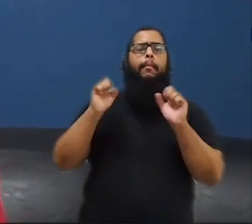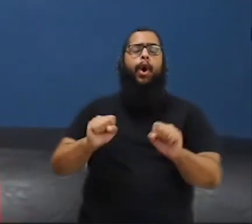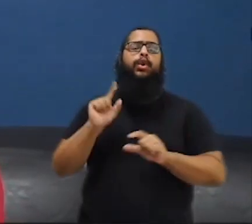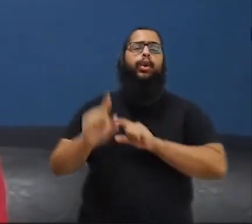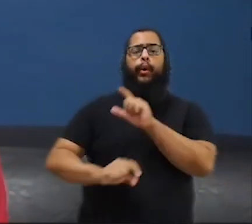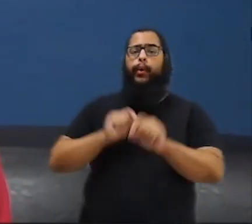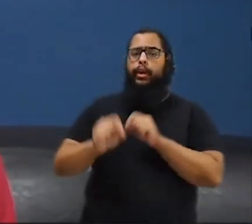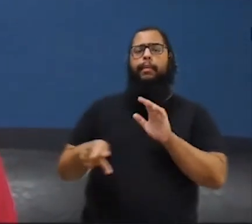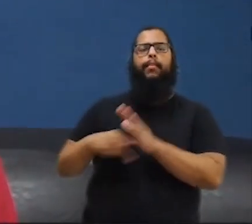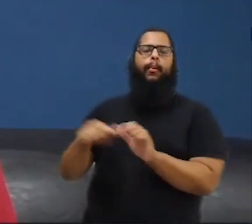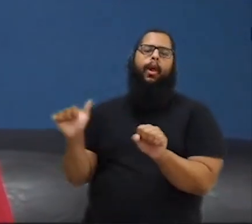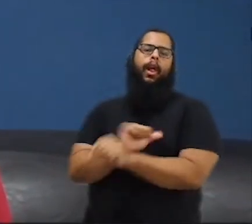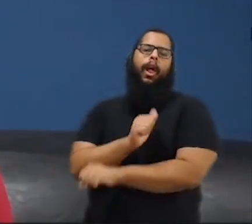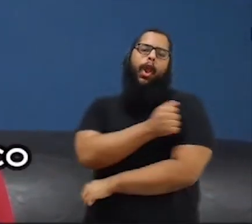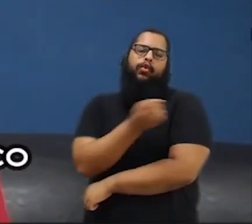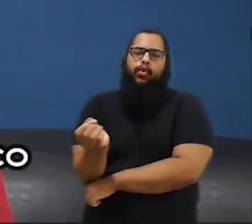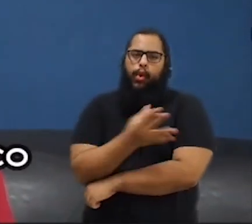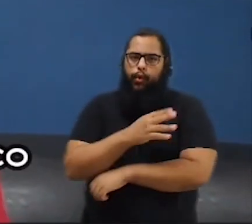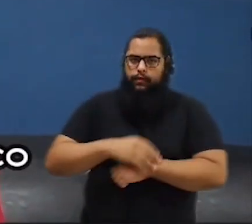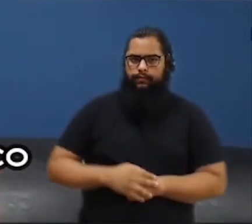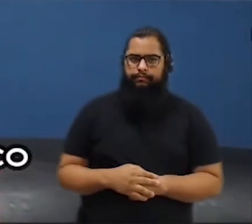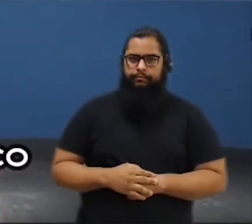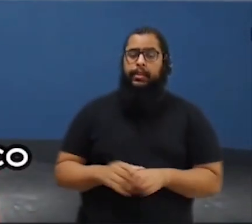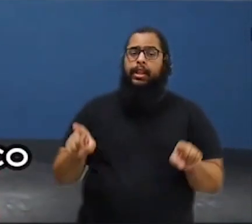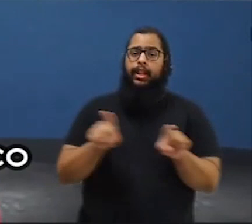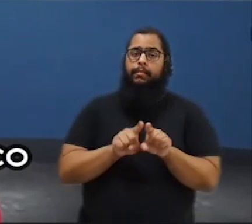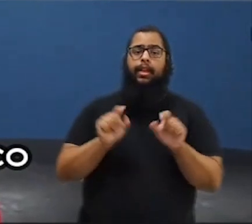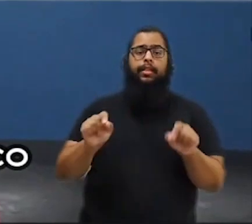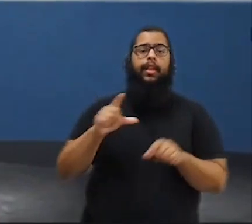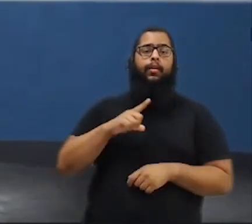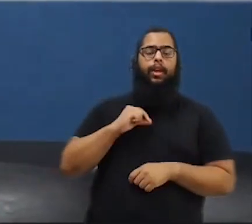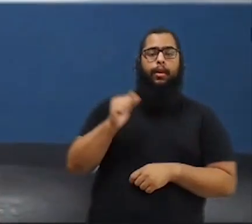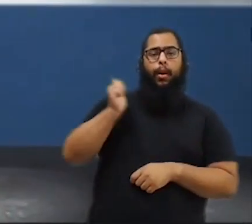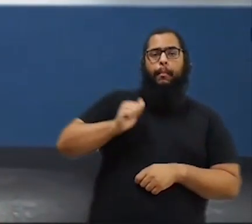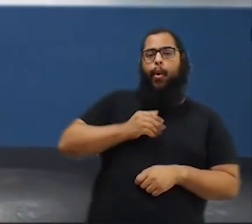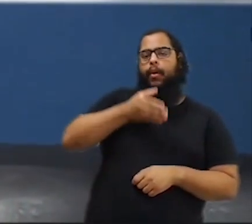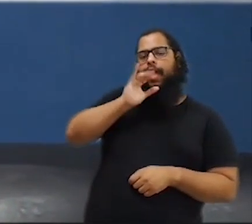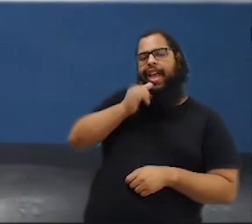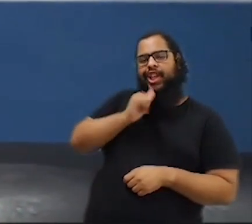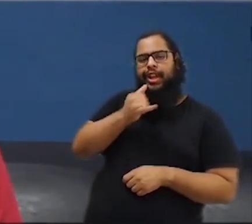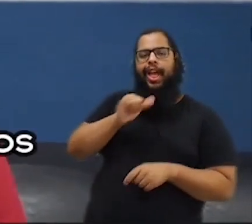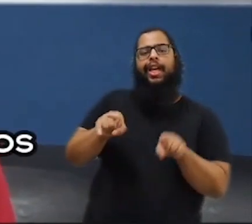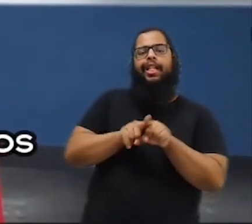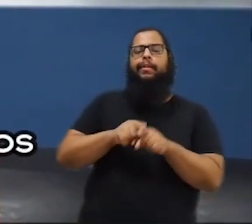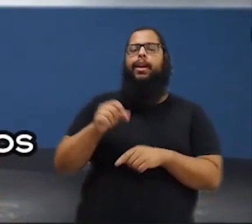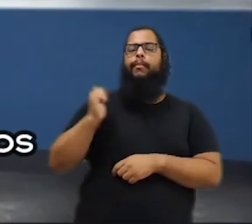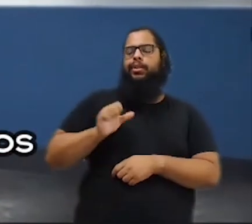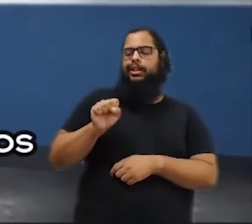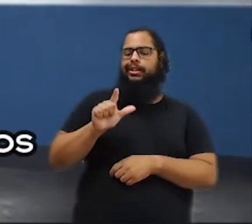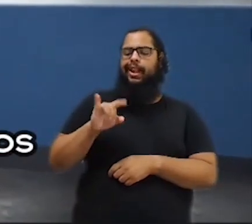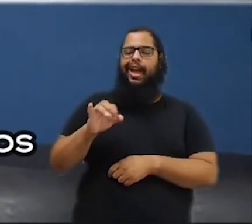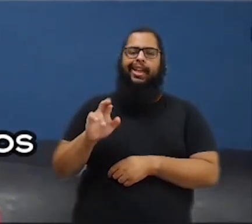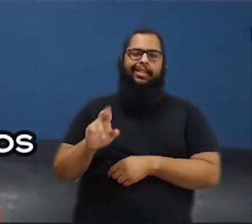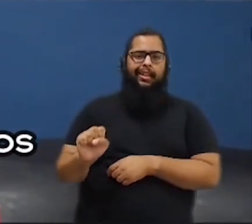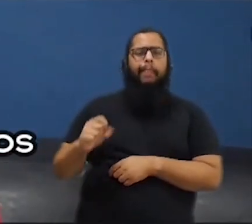pelos ingressantes daquele ano. Além disso, faremos o bolso energético e o bolso slider, para garantir a maior